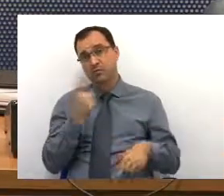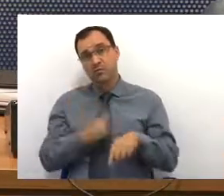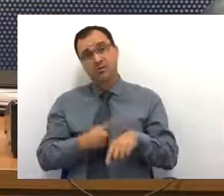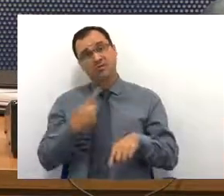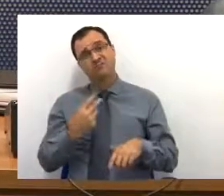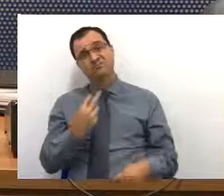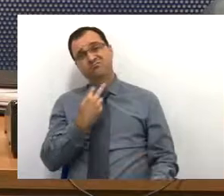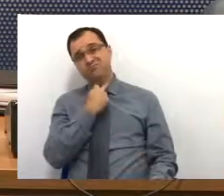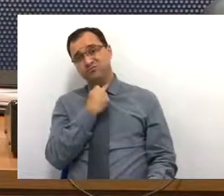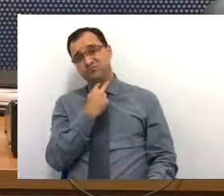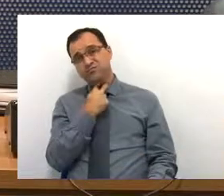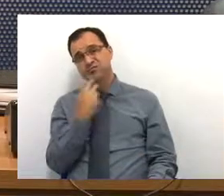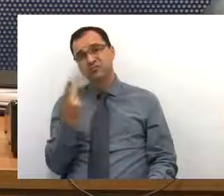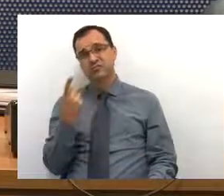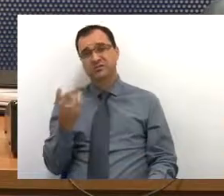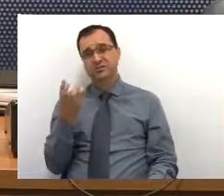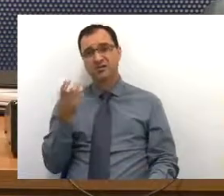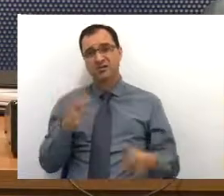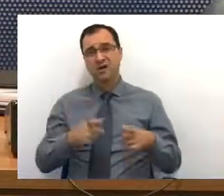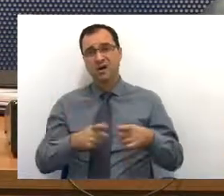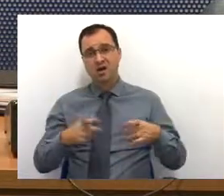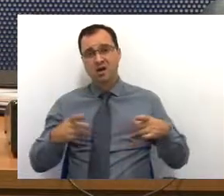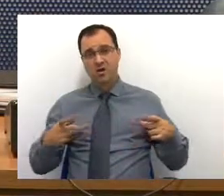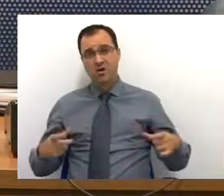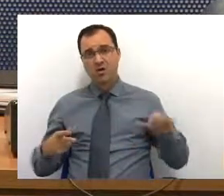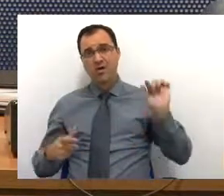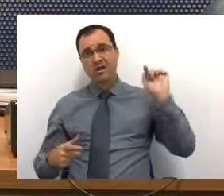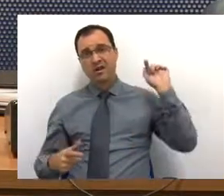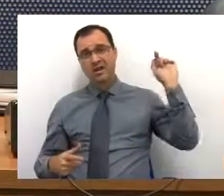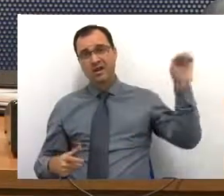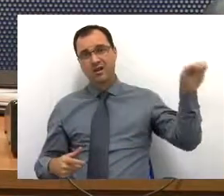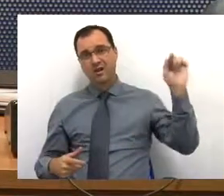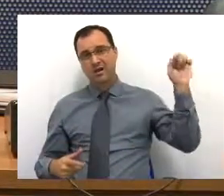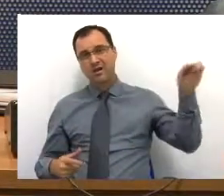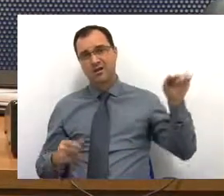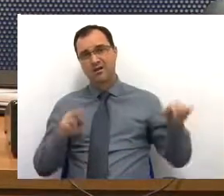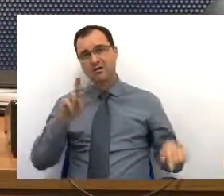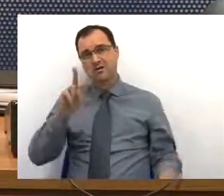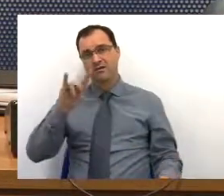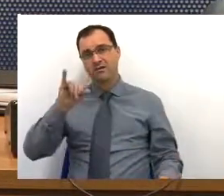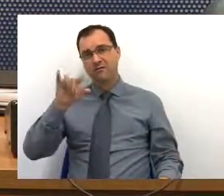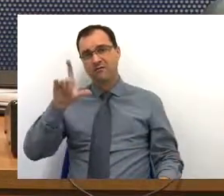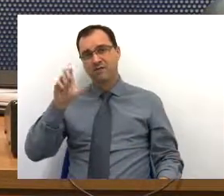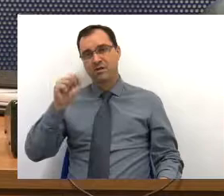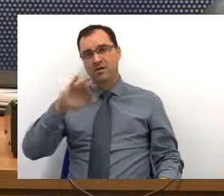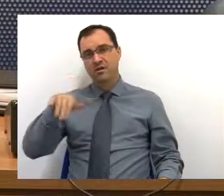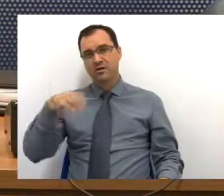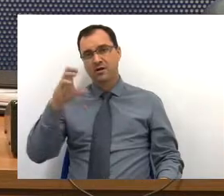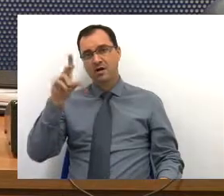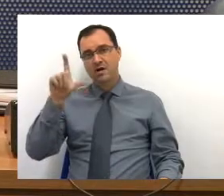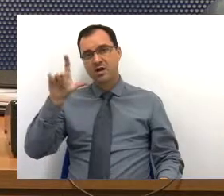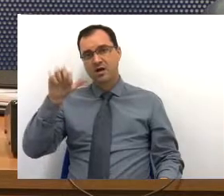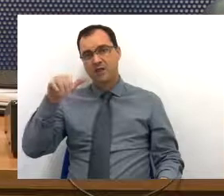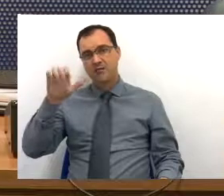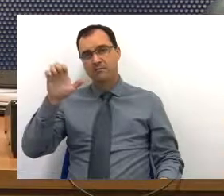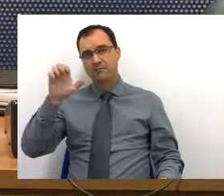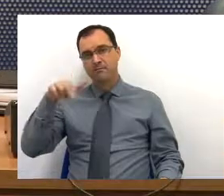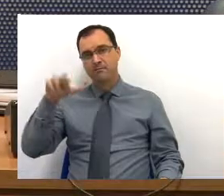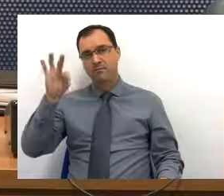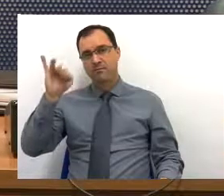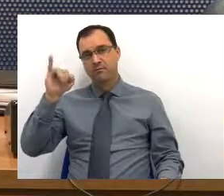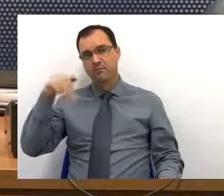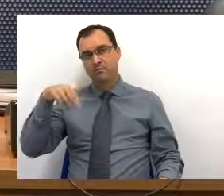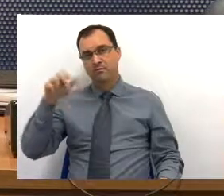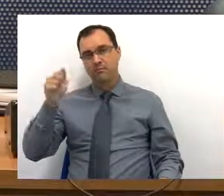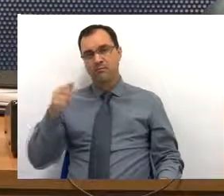condições, que eles querem aumentar o campus lá da Vila Clementino. Mas, enfim,